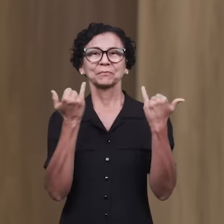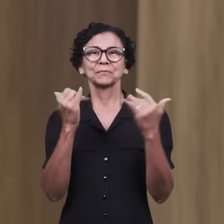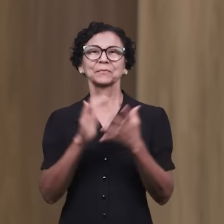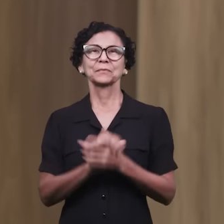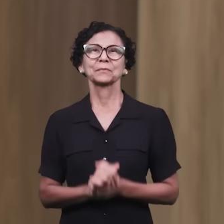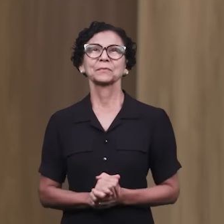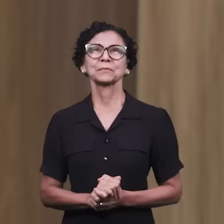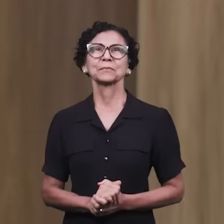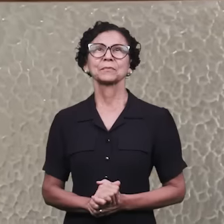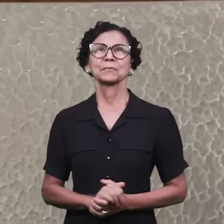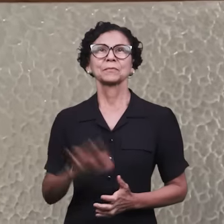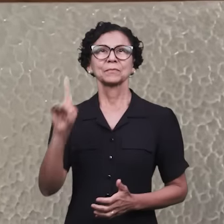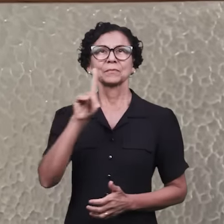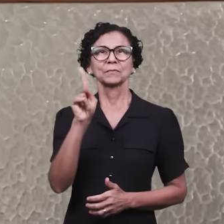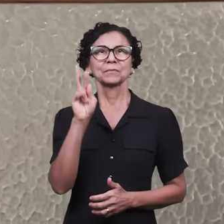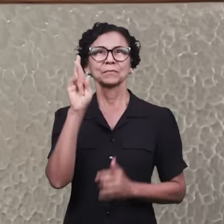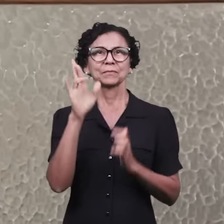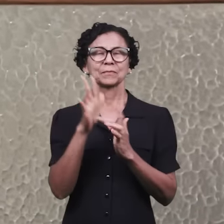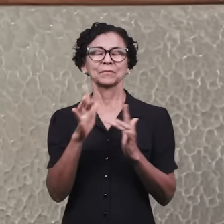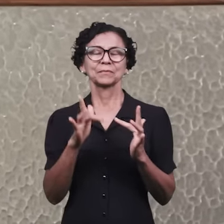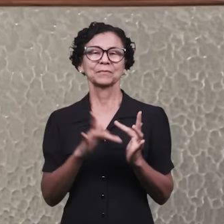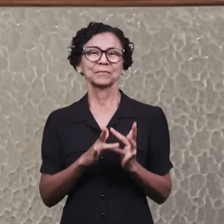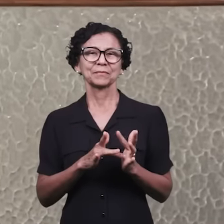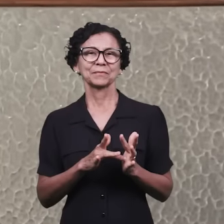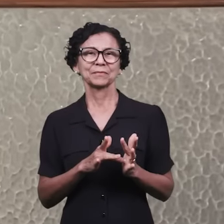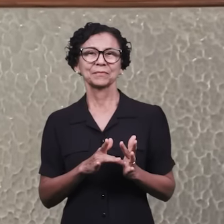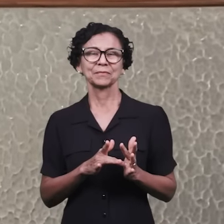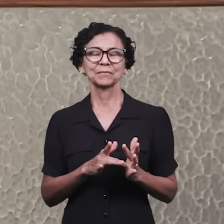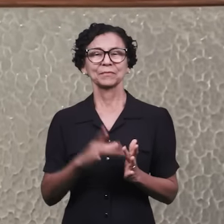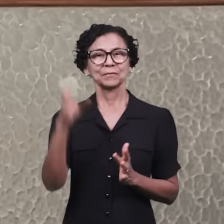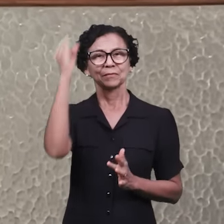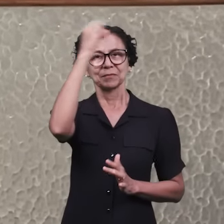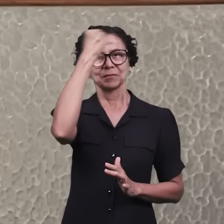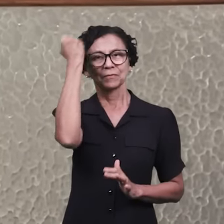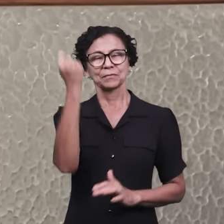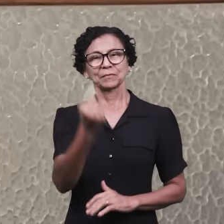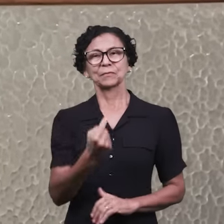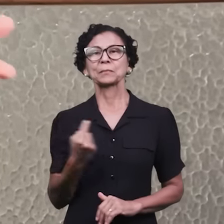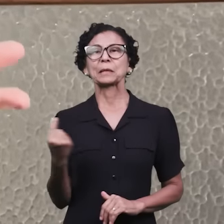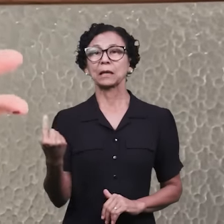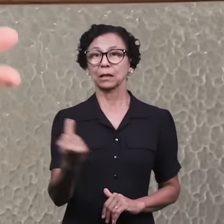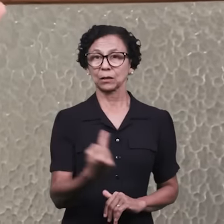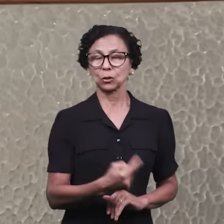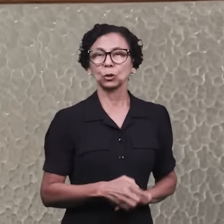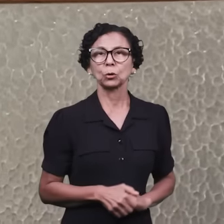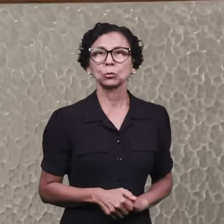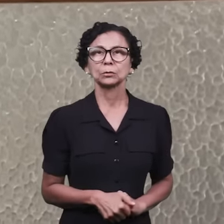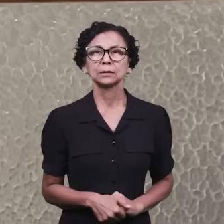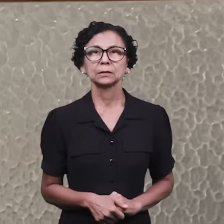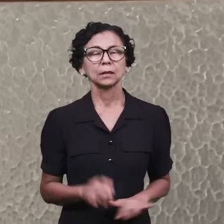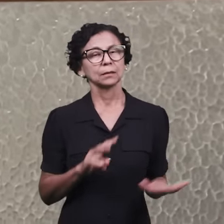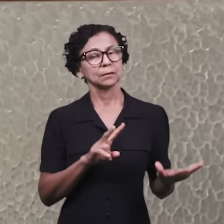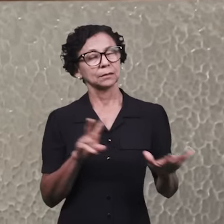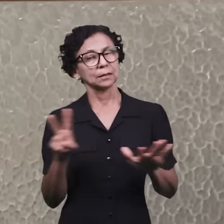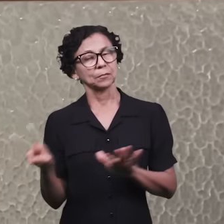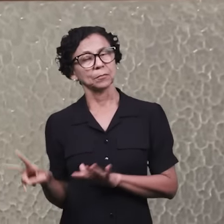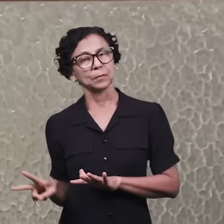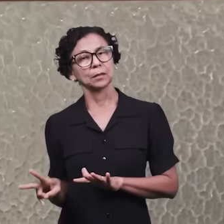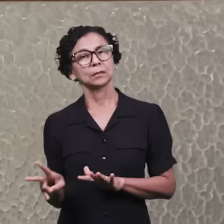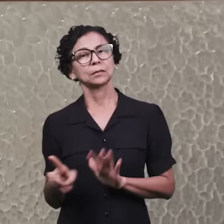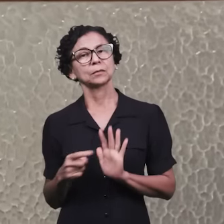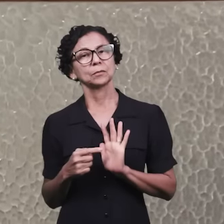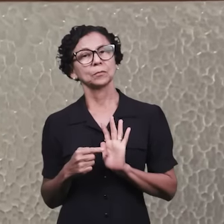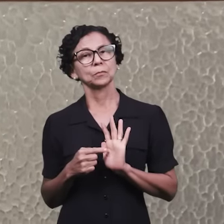do Rio. Pai do Senhor Natália! Pai do Jesus, irmão Jorge! Pai do Senhor Jesus a todos os irmãos! Mais uma semana aqui, para falar das